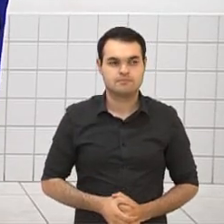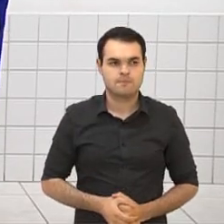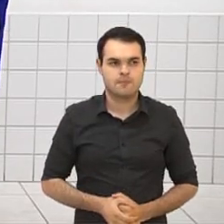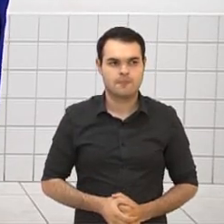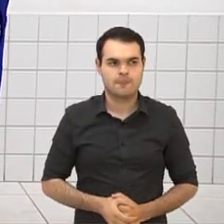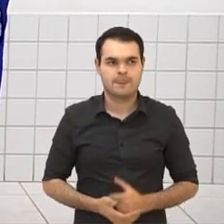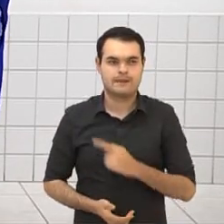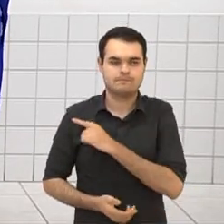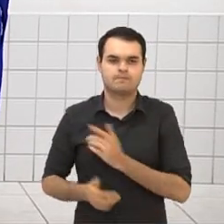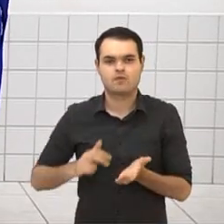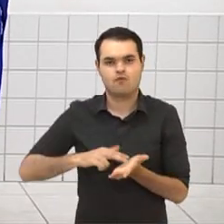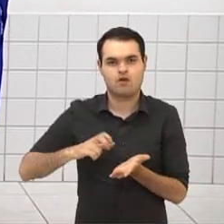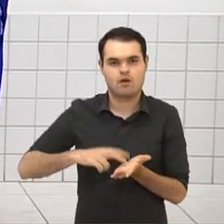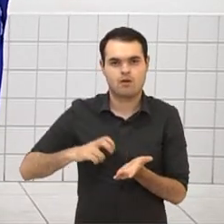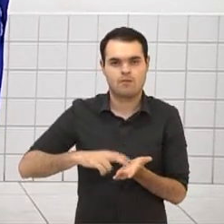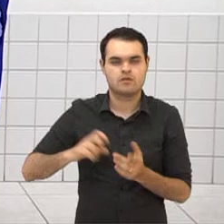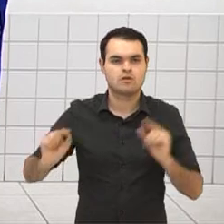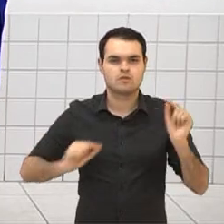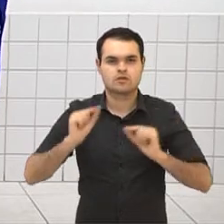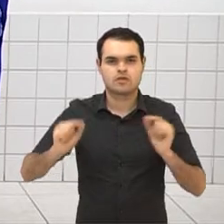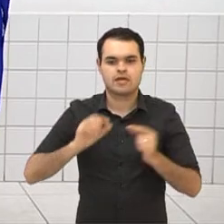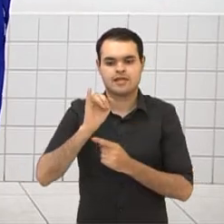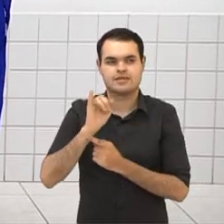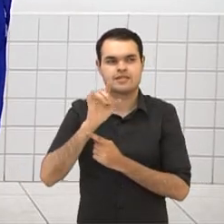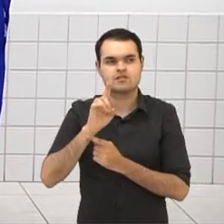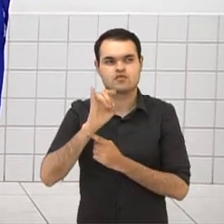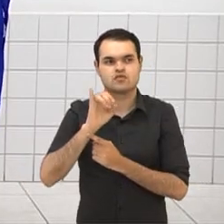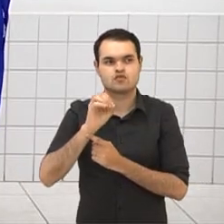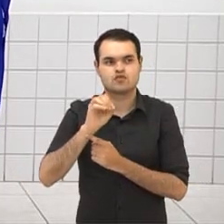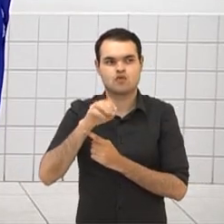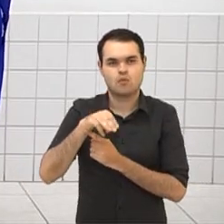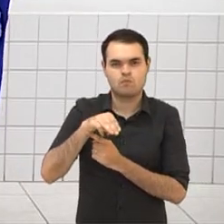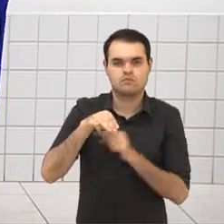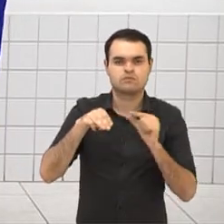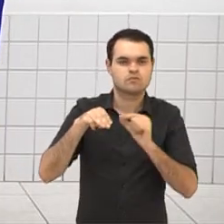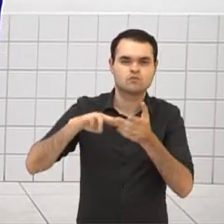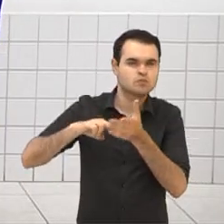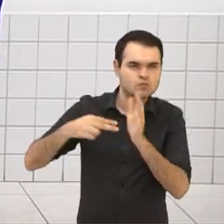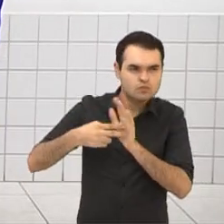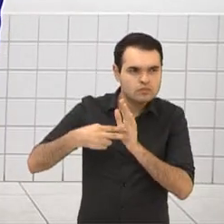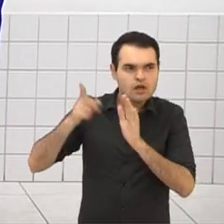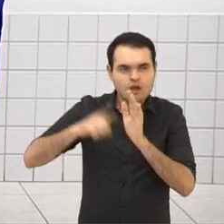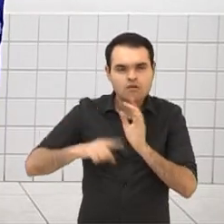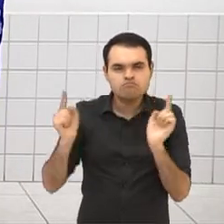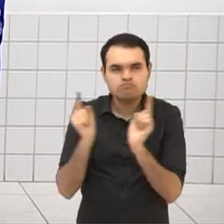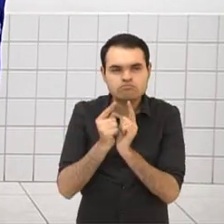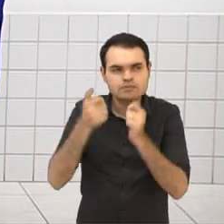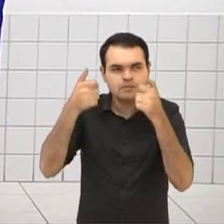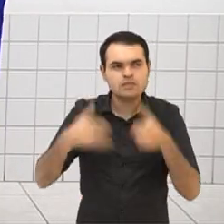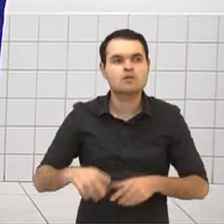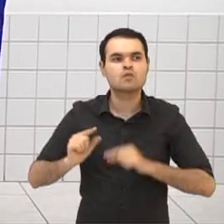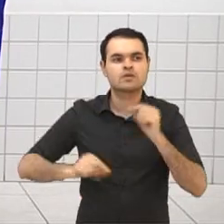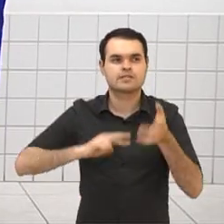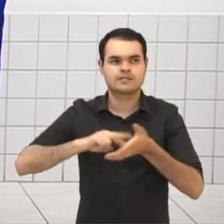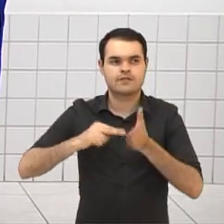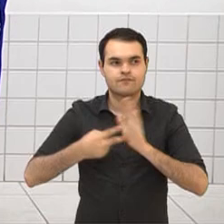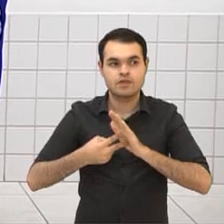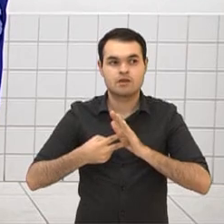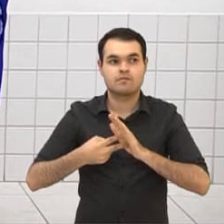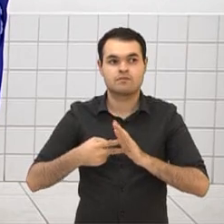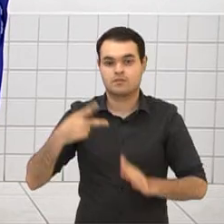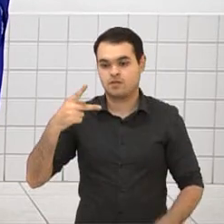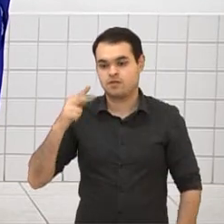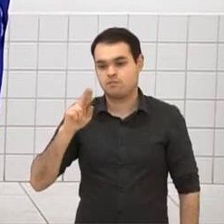sobre vocabulário, a gente vai falar justamente sobre idioms. Ok. Então, aqui nós temos uma breve explicação, como o próprio começo do slide diz, né pessoal?